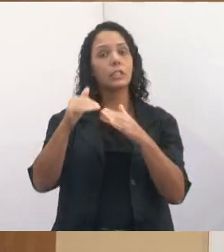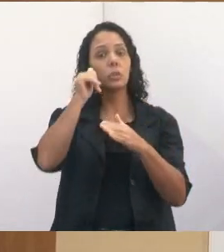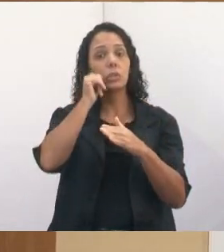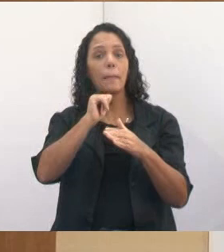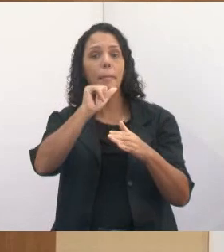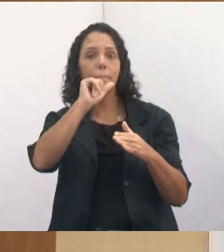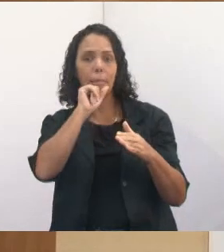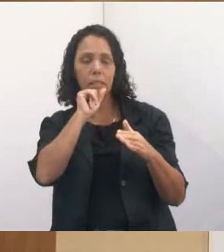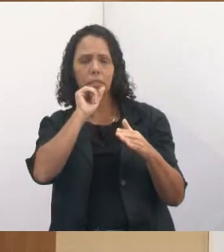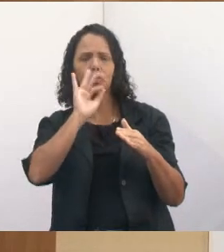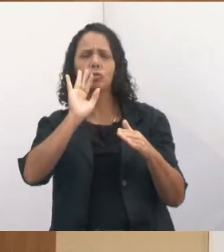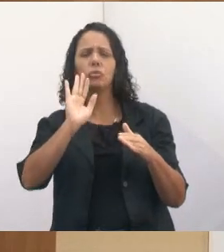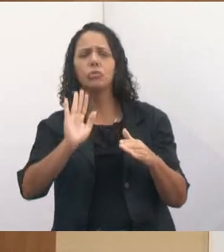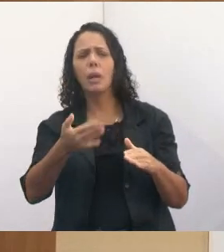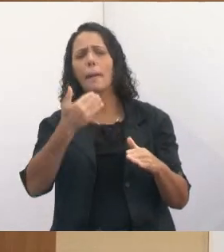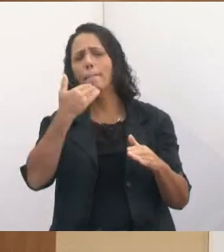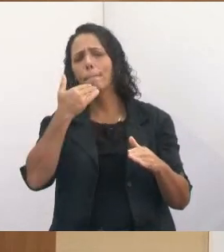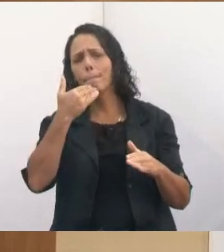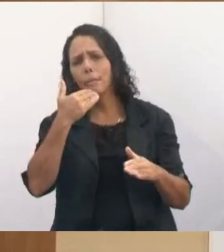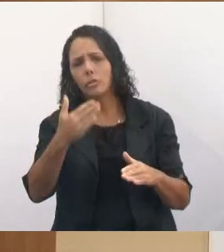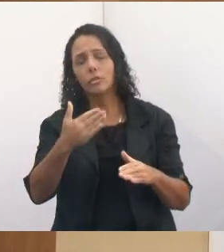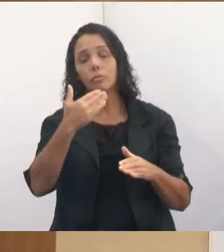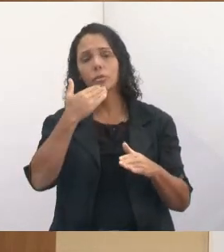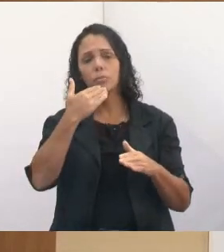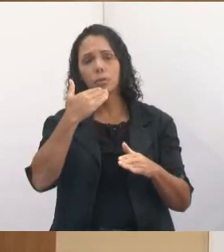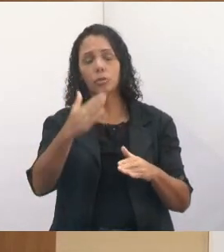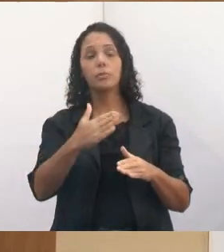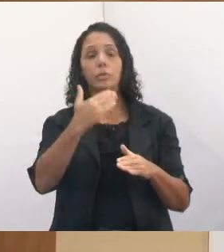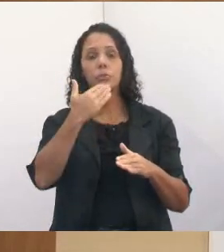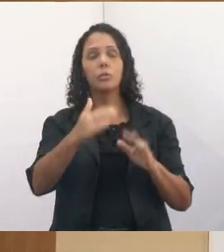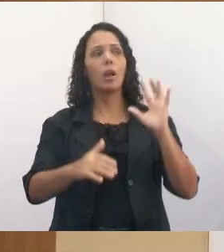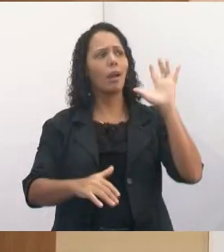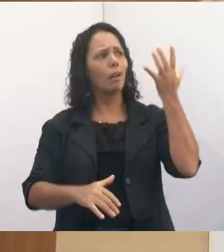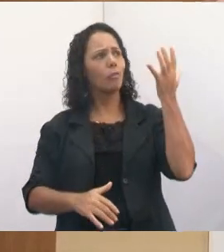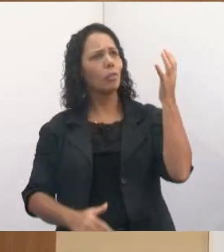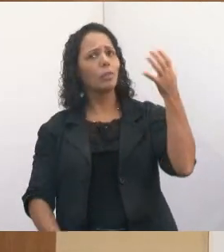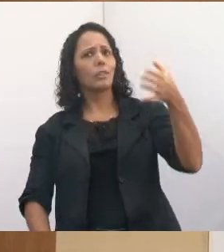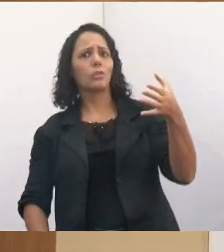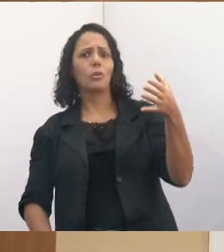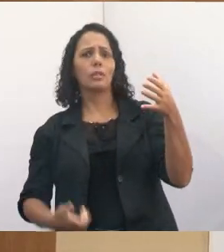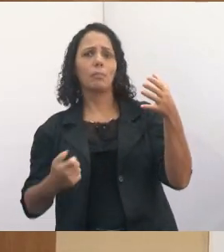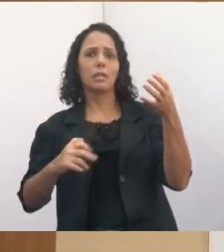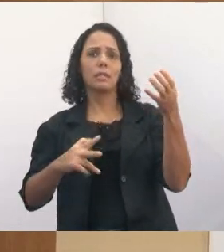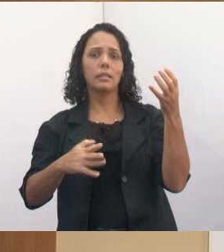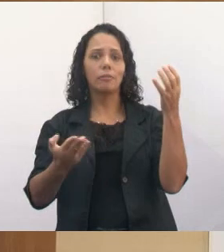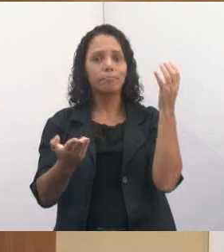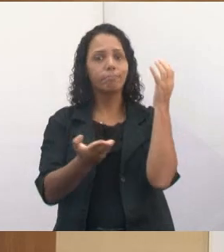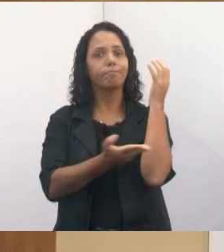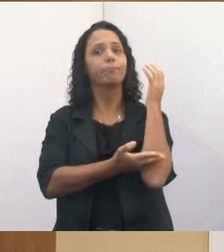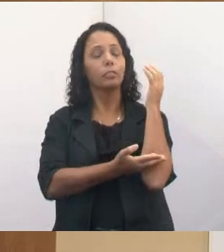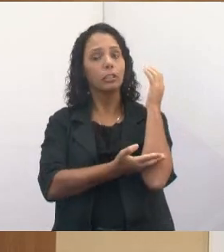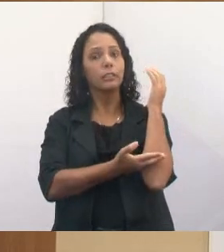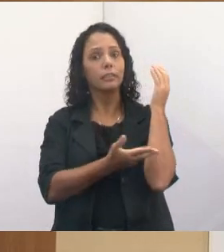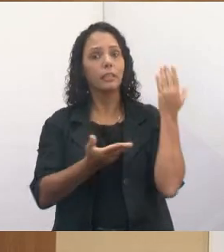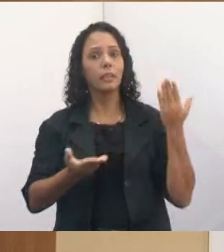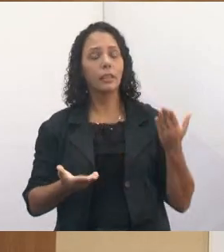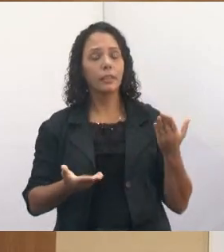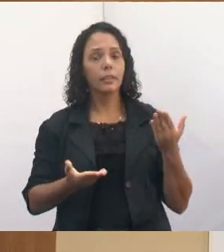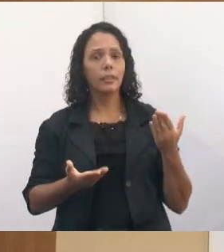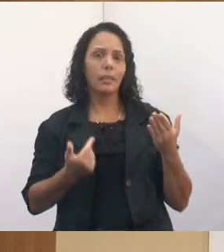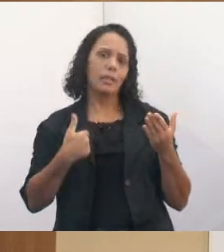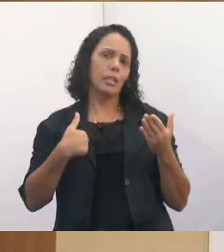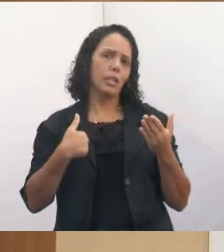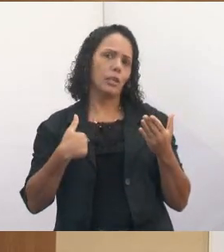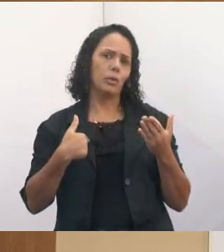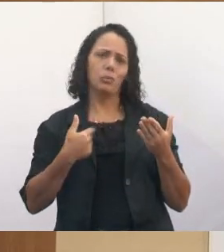já pedimos várias vezes, a árvore está torta, não é? E eu, é um caso de, eu sou totalmente